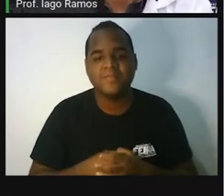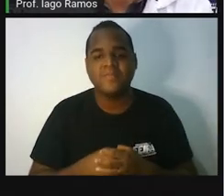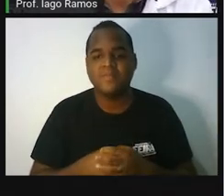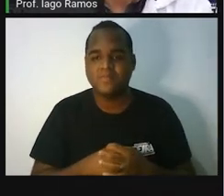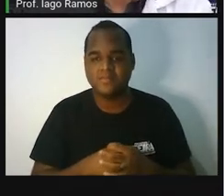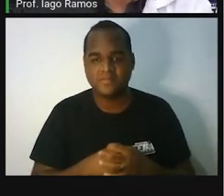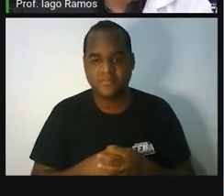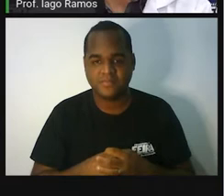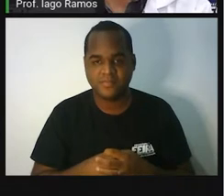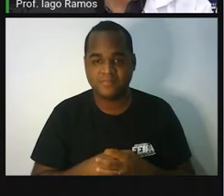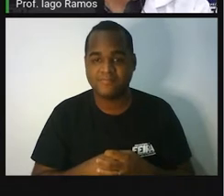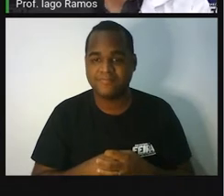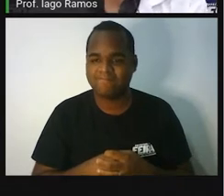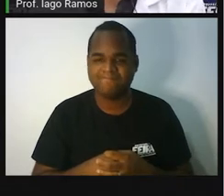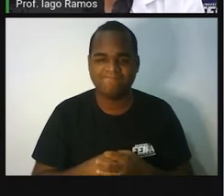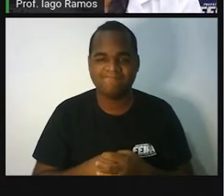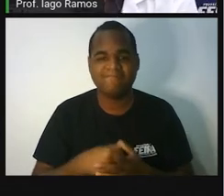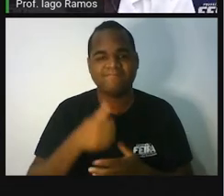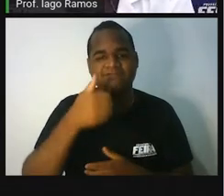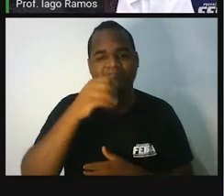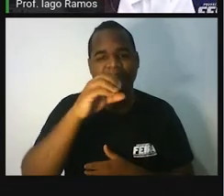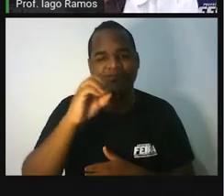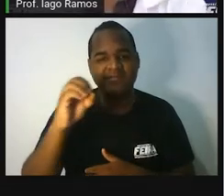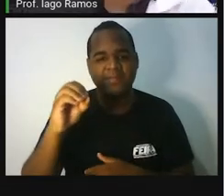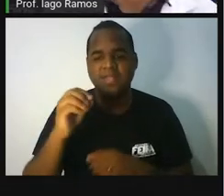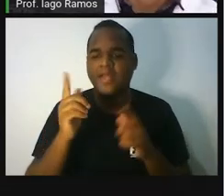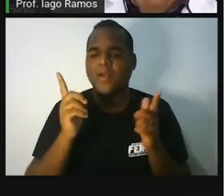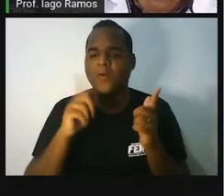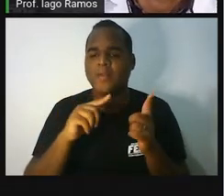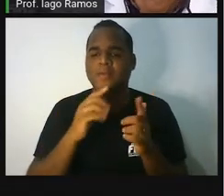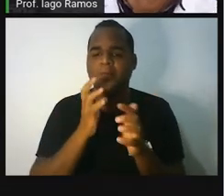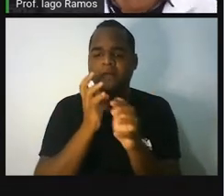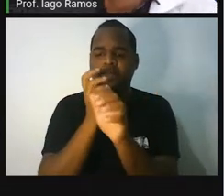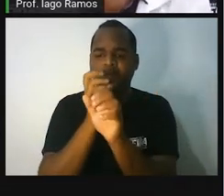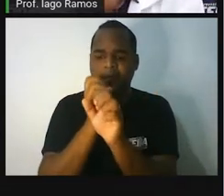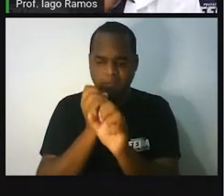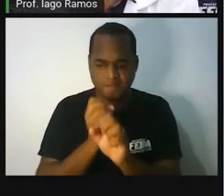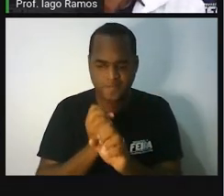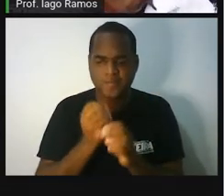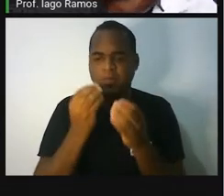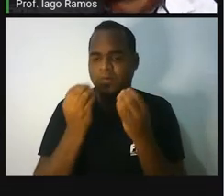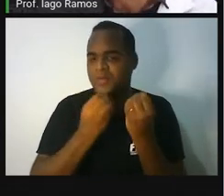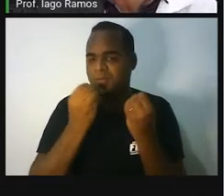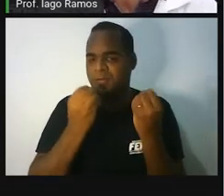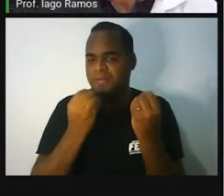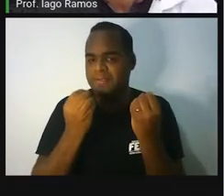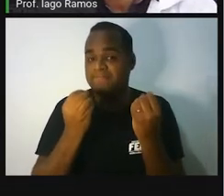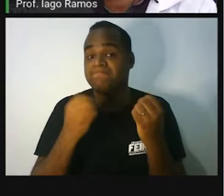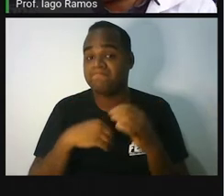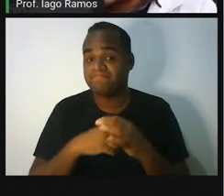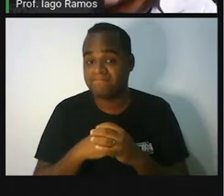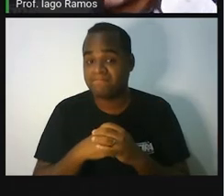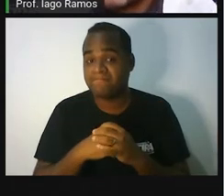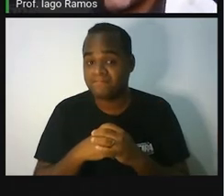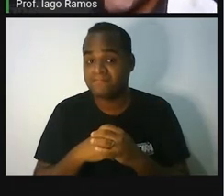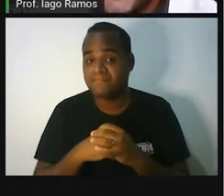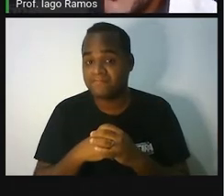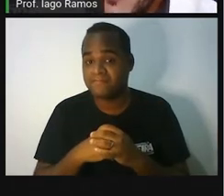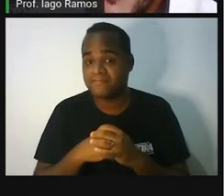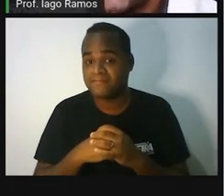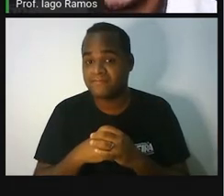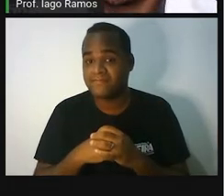100, quanto é que dá isso? Porque qual é a conta que eu faço para descobrir quanto é que isso dá? Hum? Você vai fazer aí.